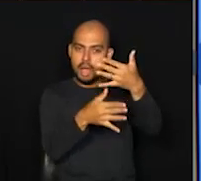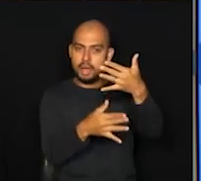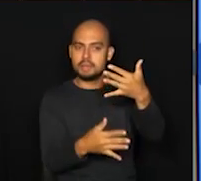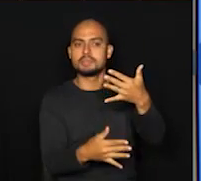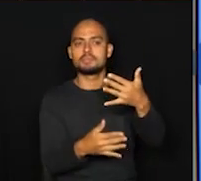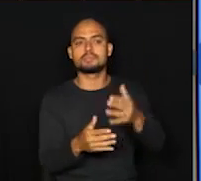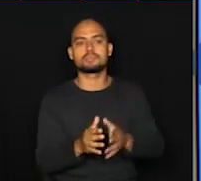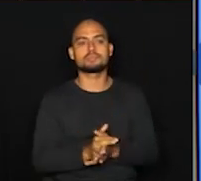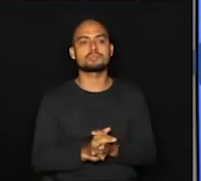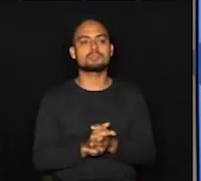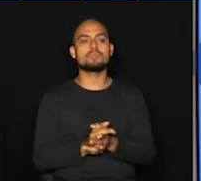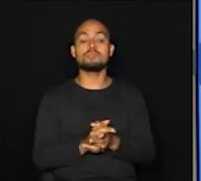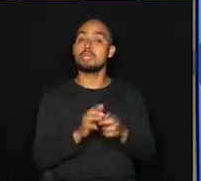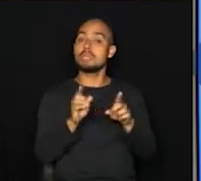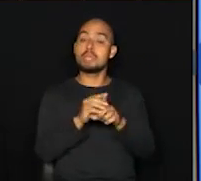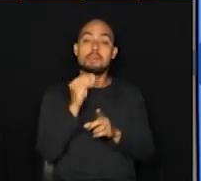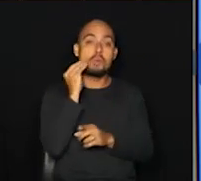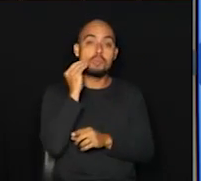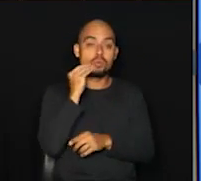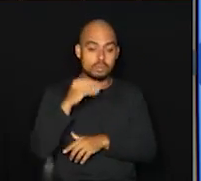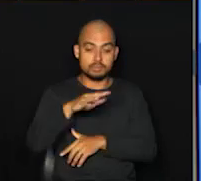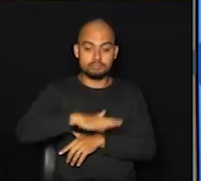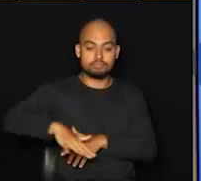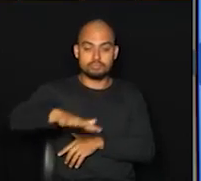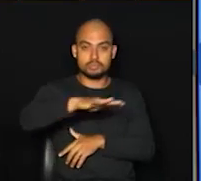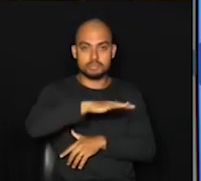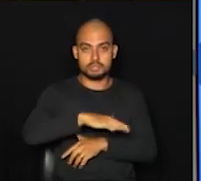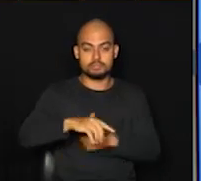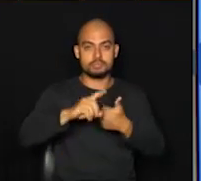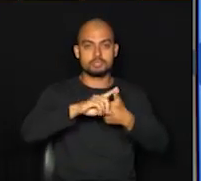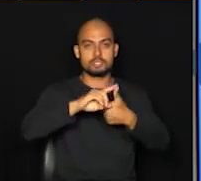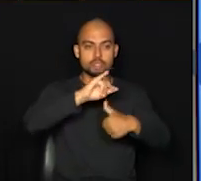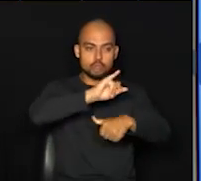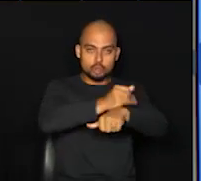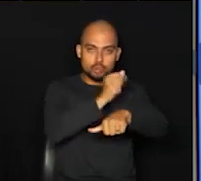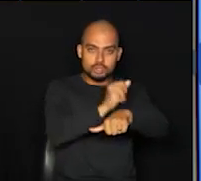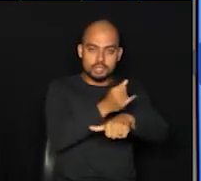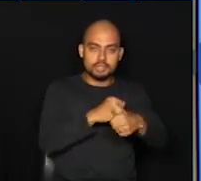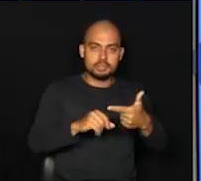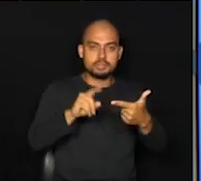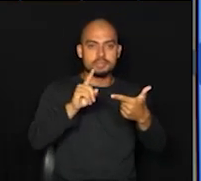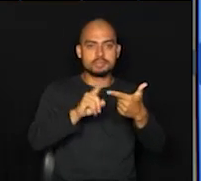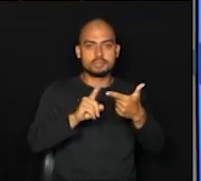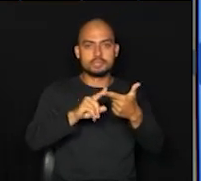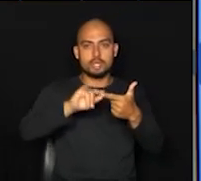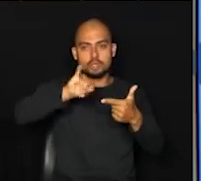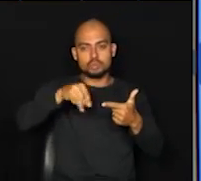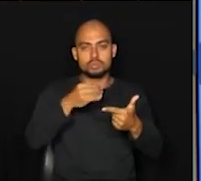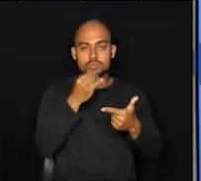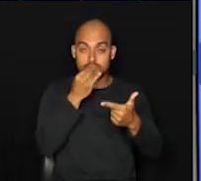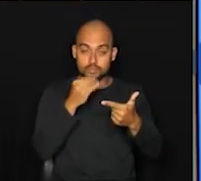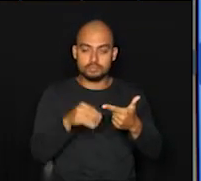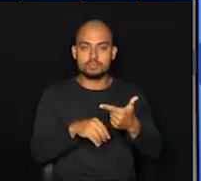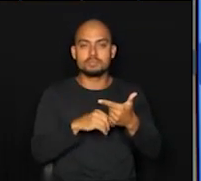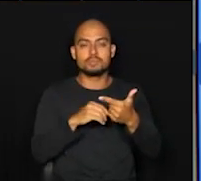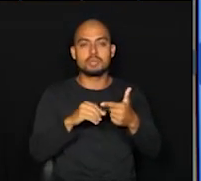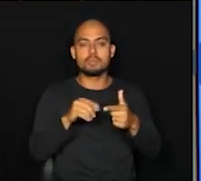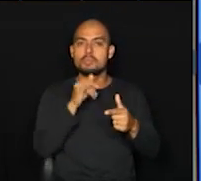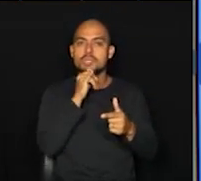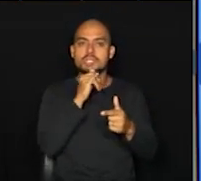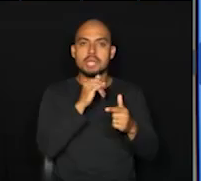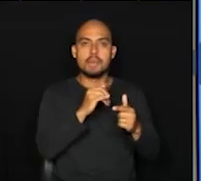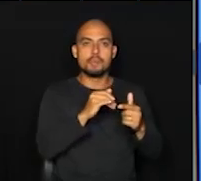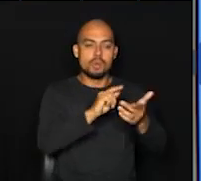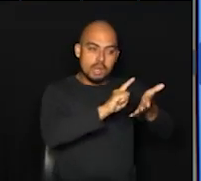oportunidade para a nossa região, para as cidades de Jundiaí e Jaguariúna, cargos para limpeza e porteiro